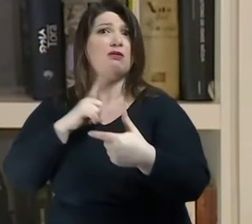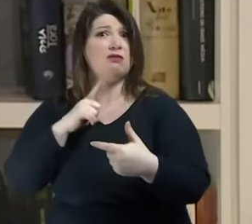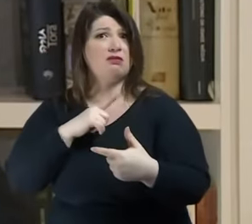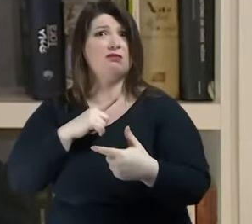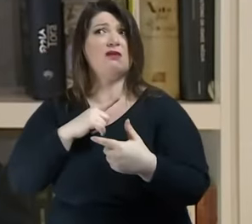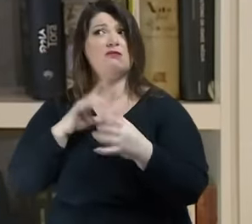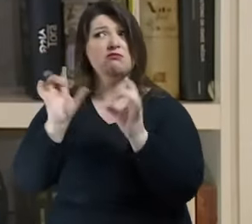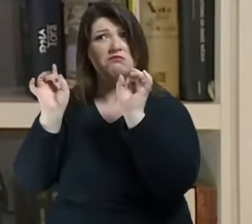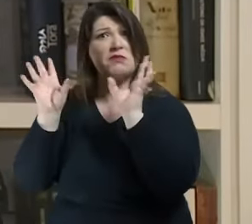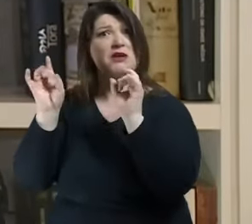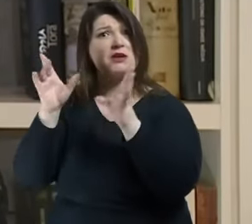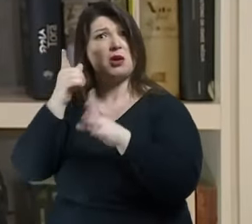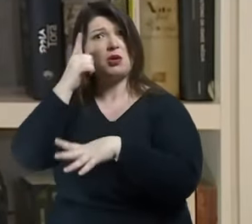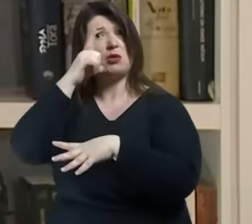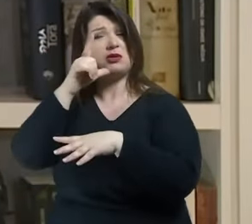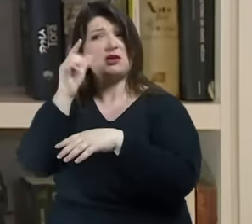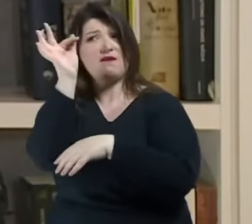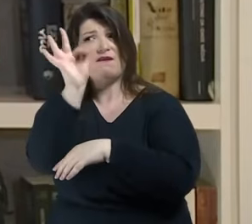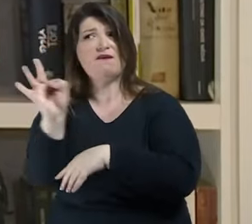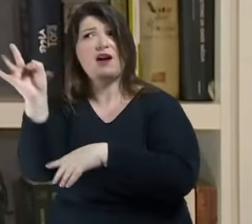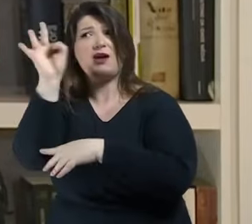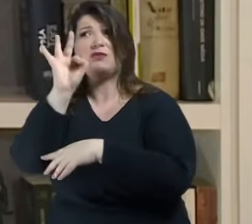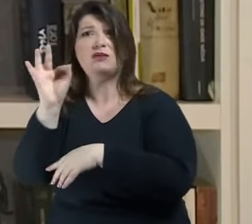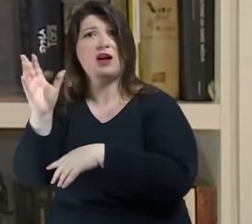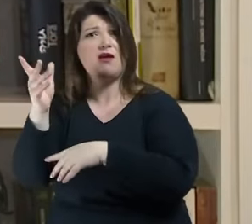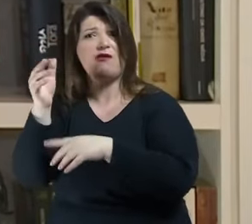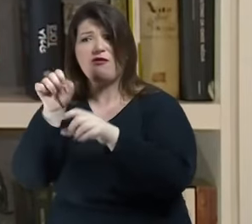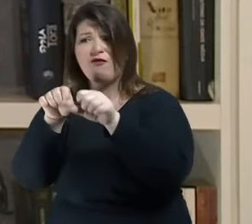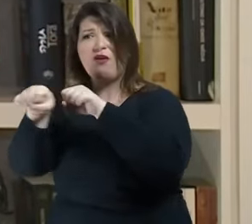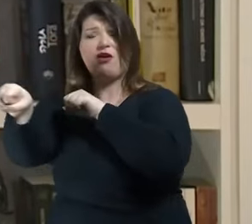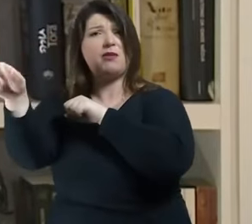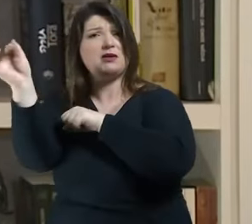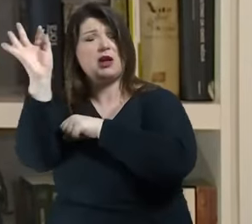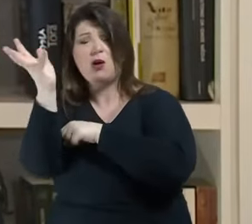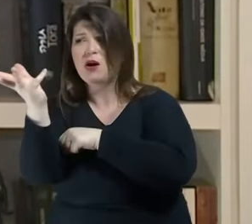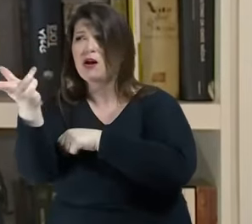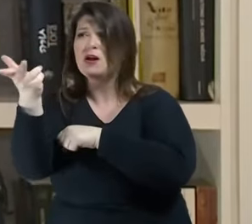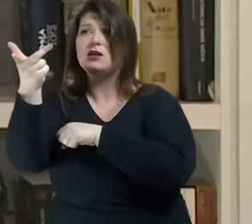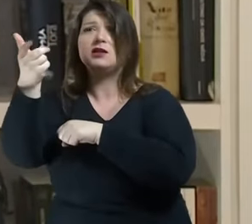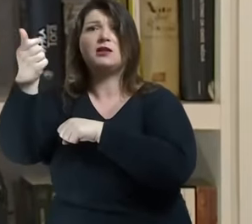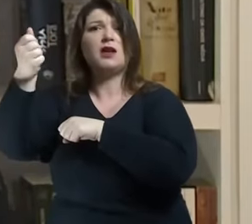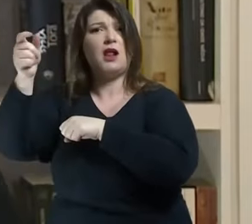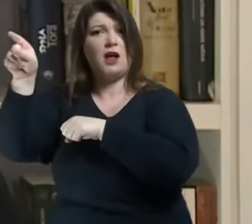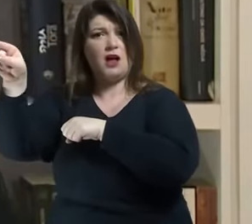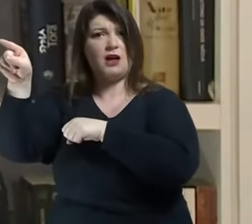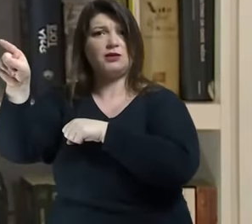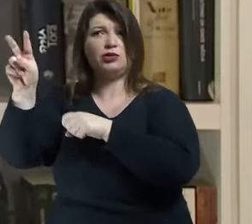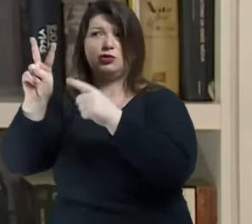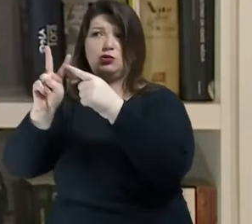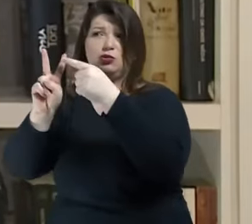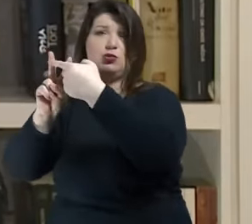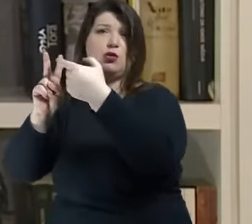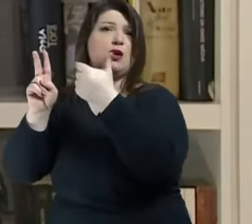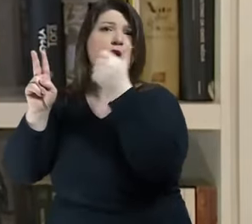trazem sua excelente formação porém nós temos uma massa de professores